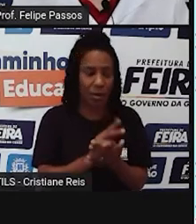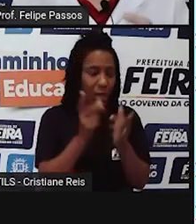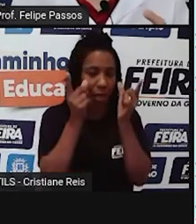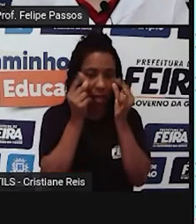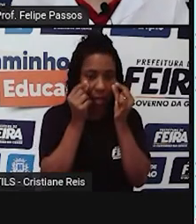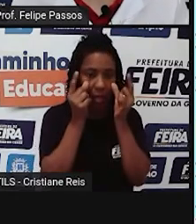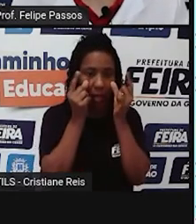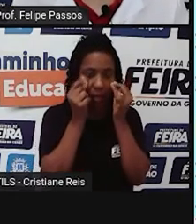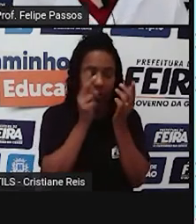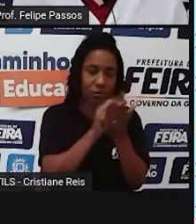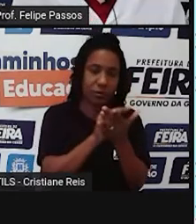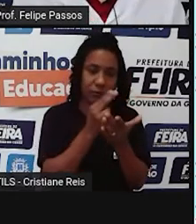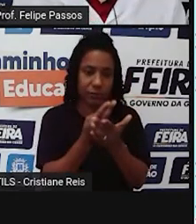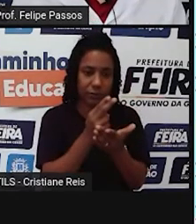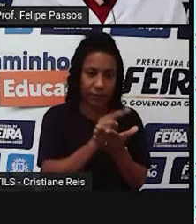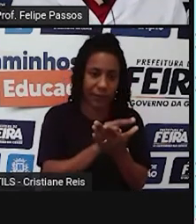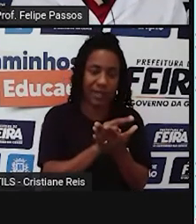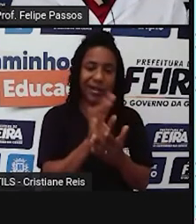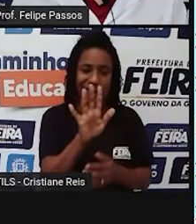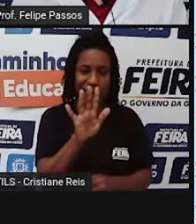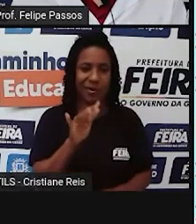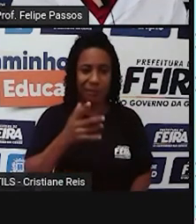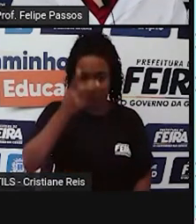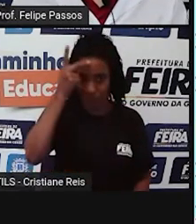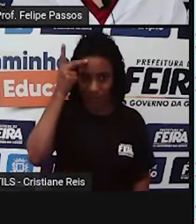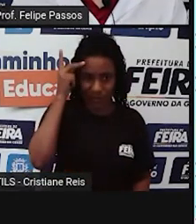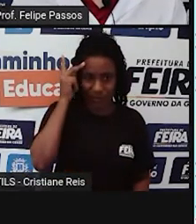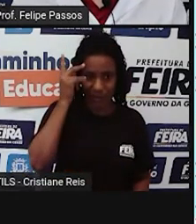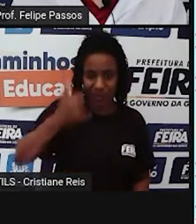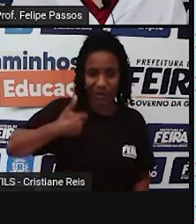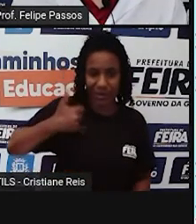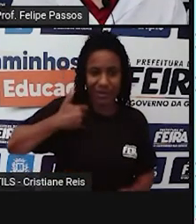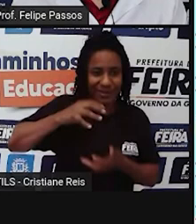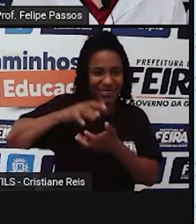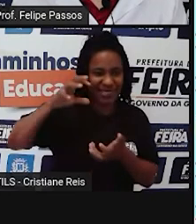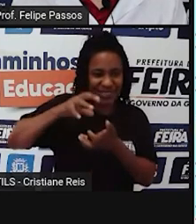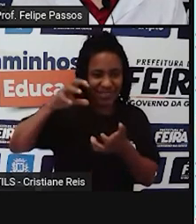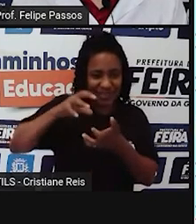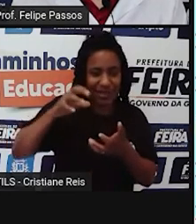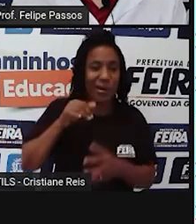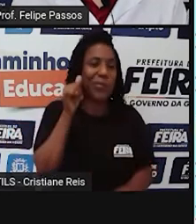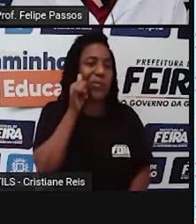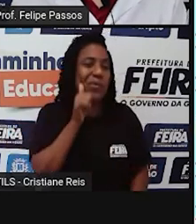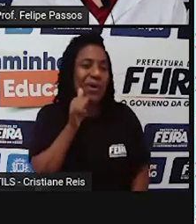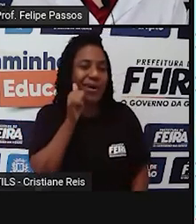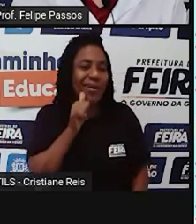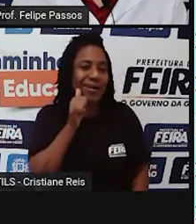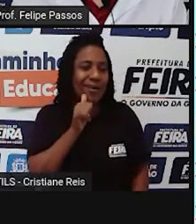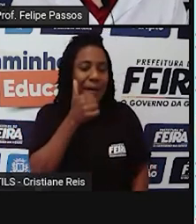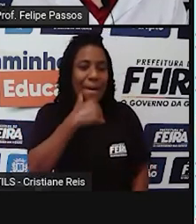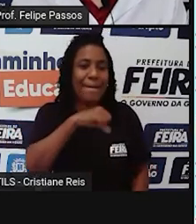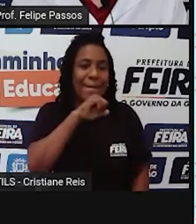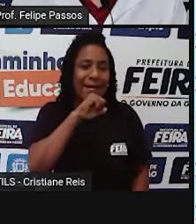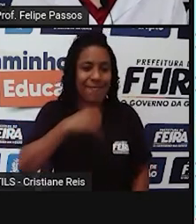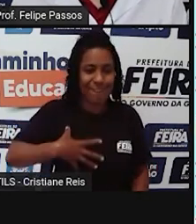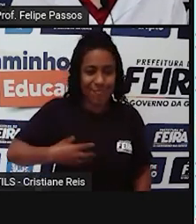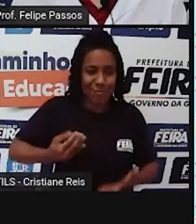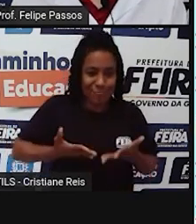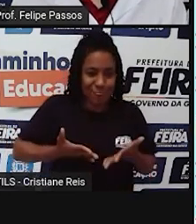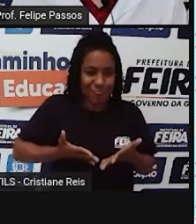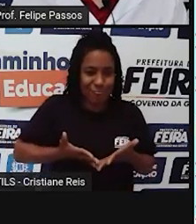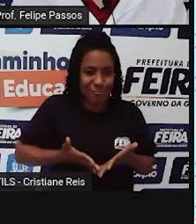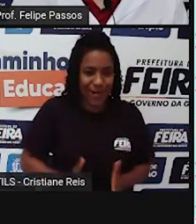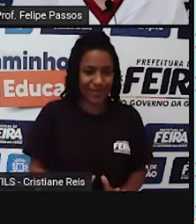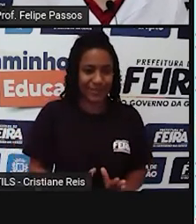de uma mulher que, por exemplo, é mãe, que a maternidade mexe muito com a carga hormonal, né? Então, assim, pessoas